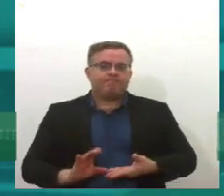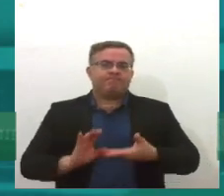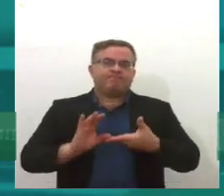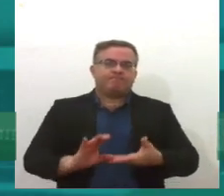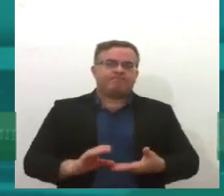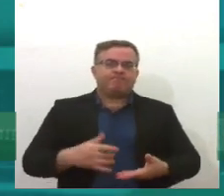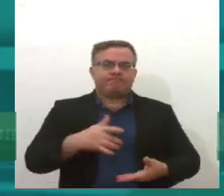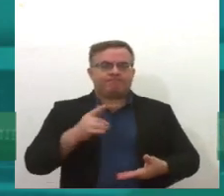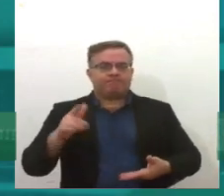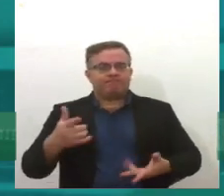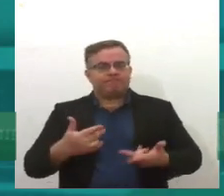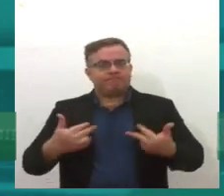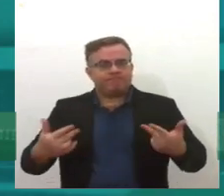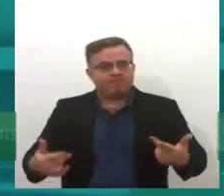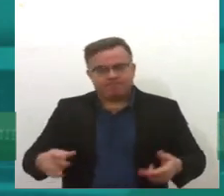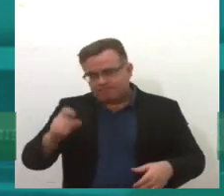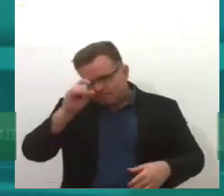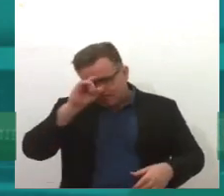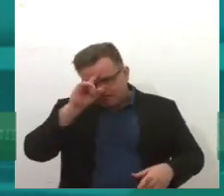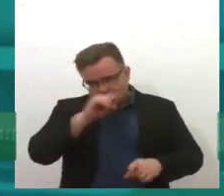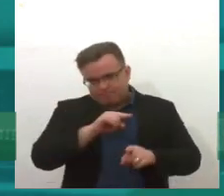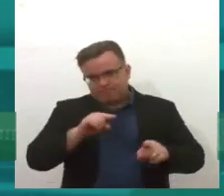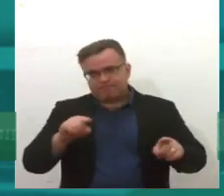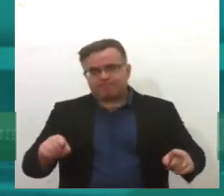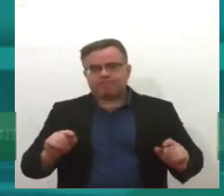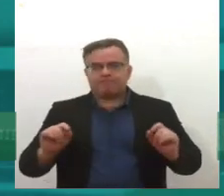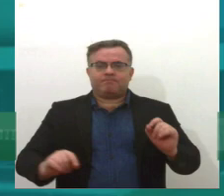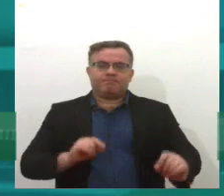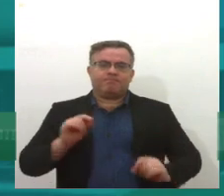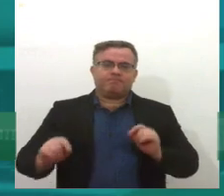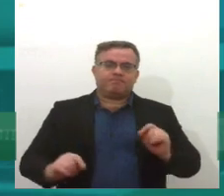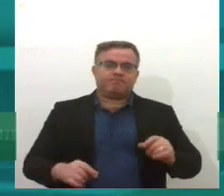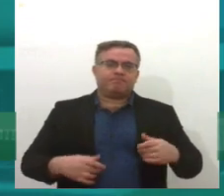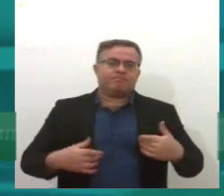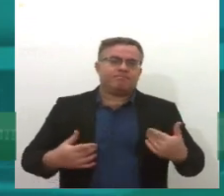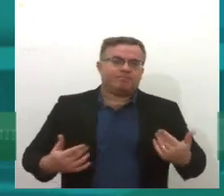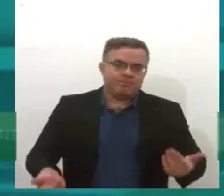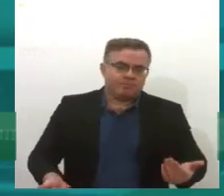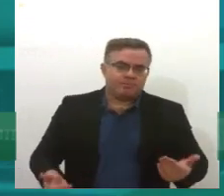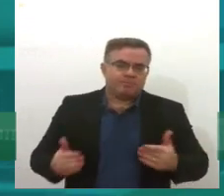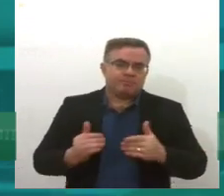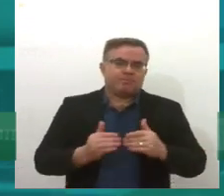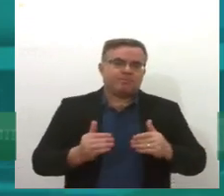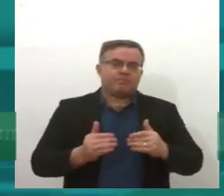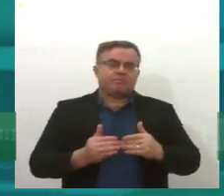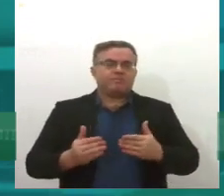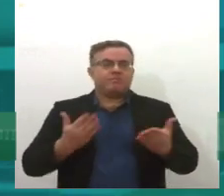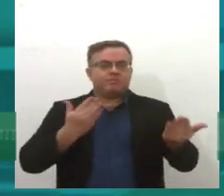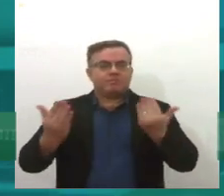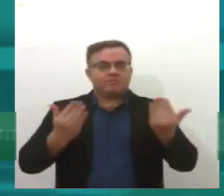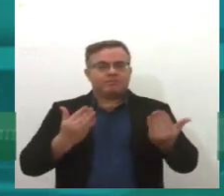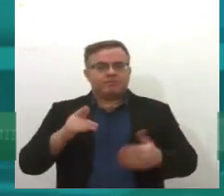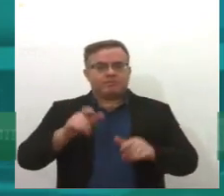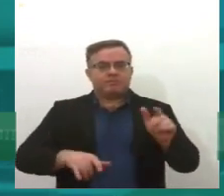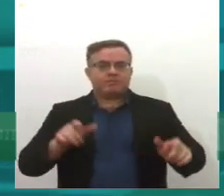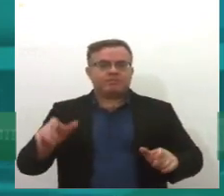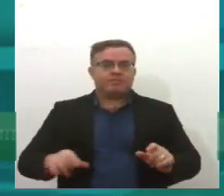nos serviços hospitalocêntricos, ou seja, nos hospitais psiquiátricos e nas chamadas comunidades terapêuticas, que